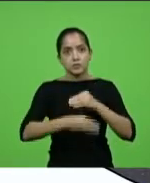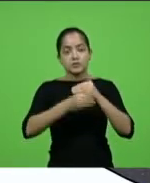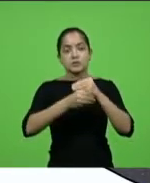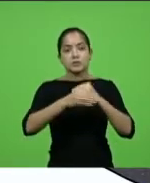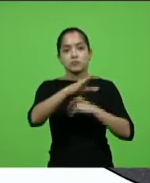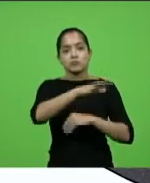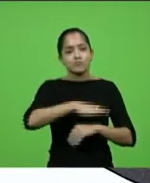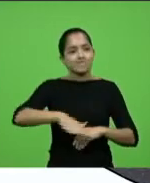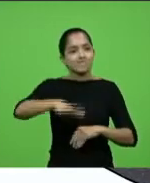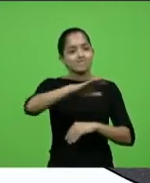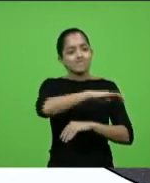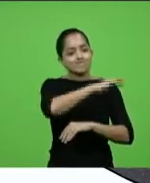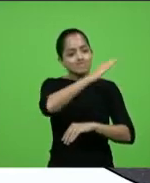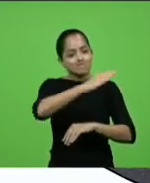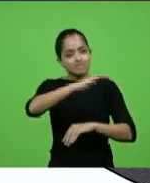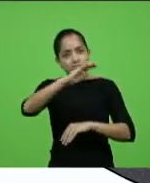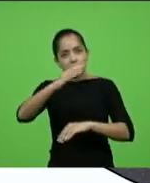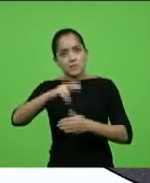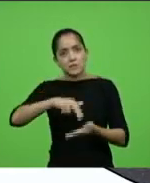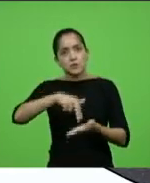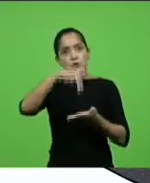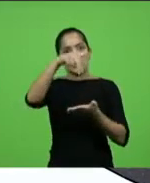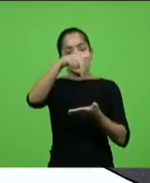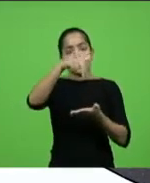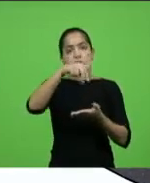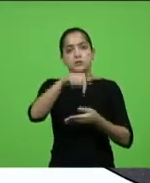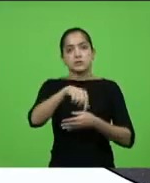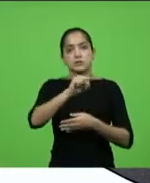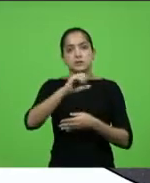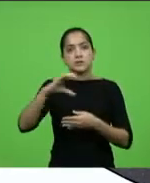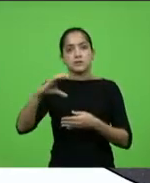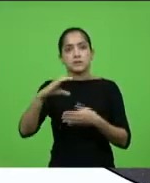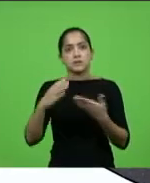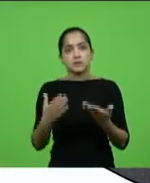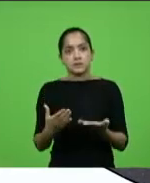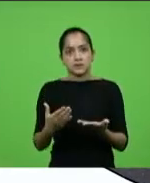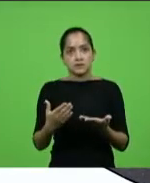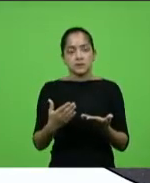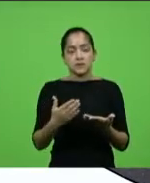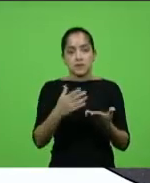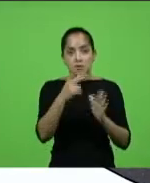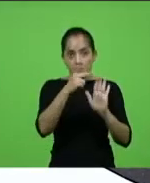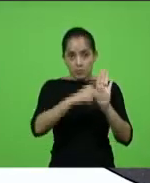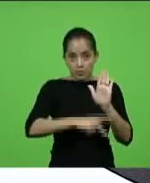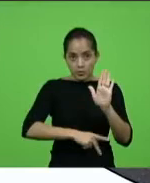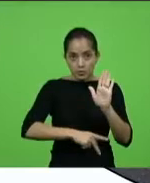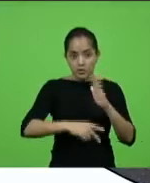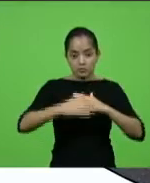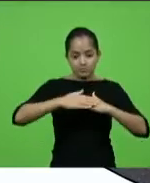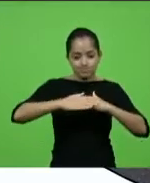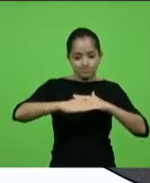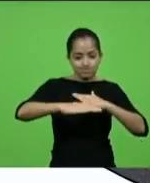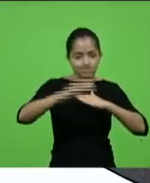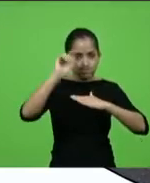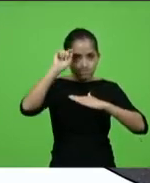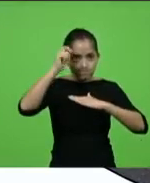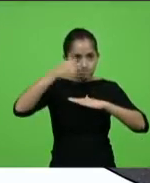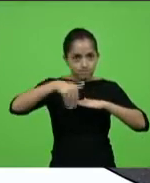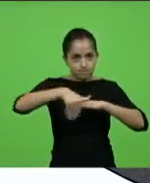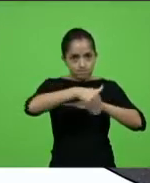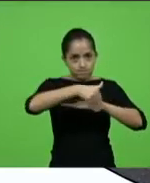Vale do Itajaí com o Planalto Norte de Santa Catarina, aquele projeto de pavimentação que certamente